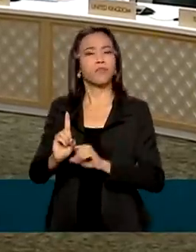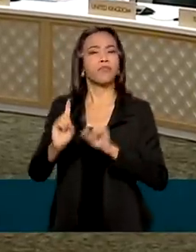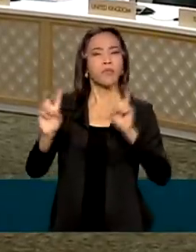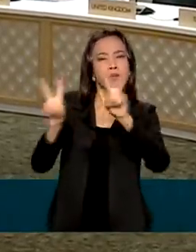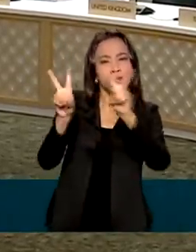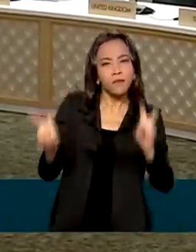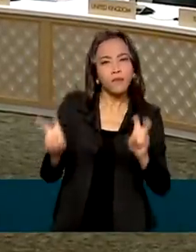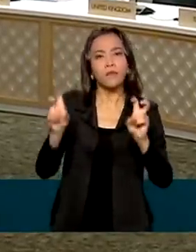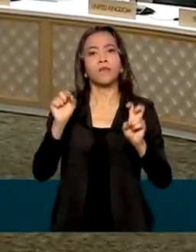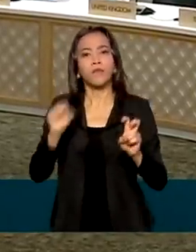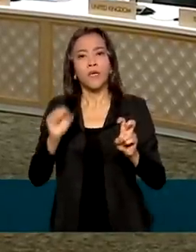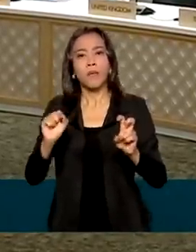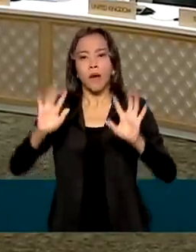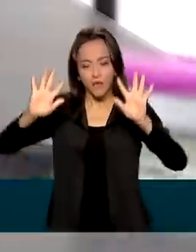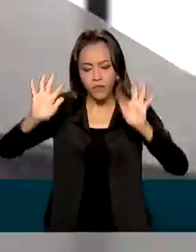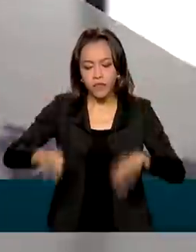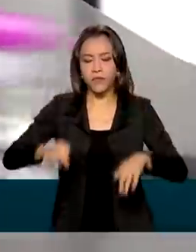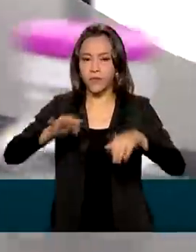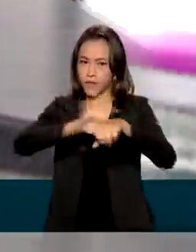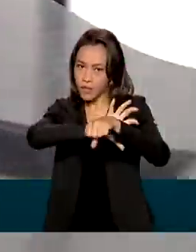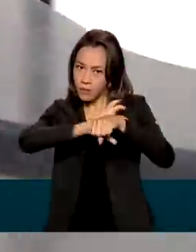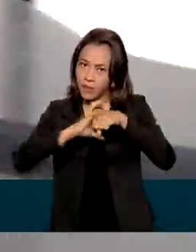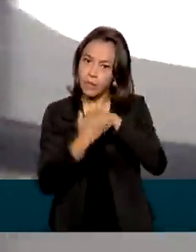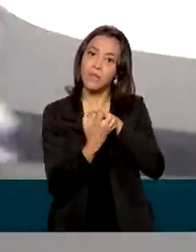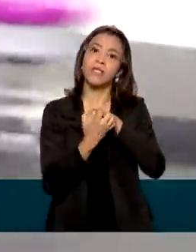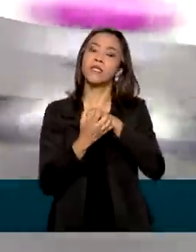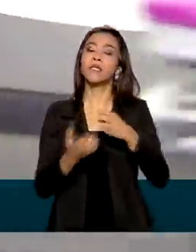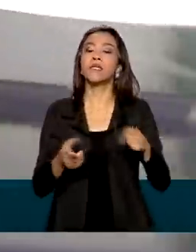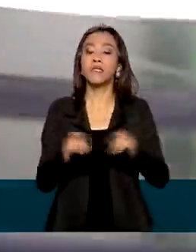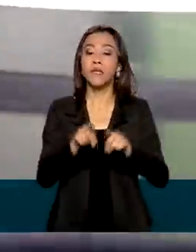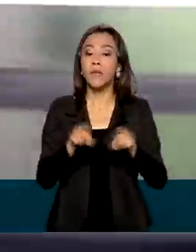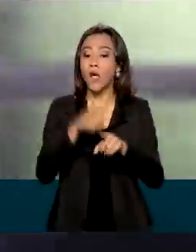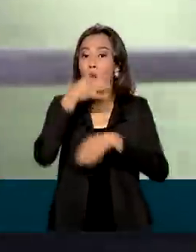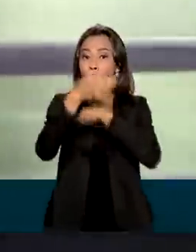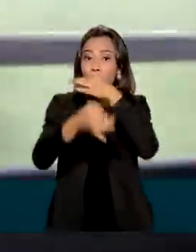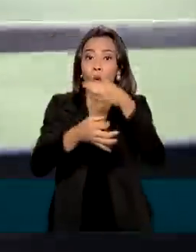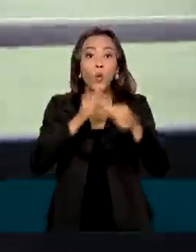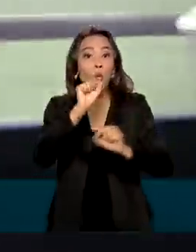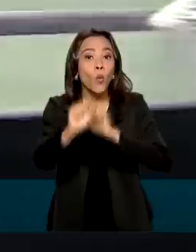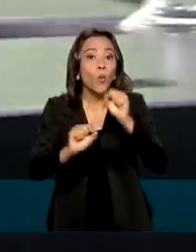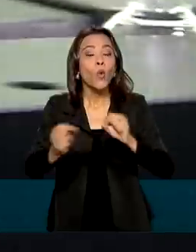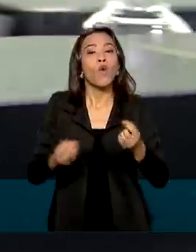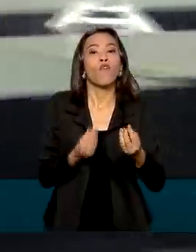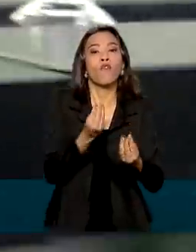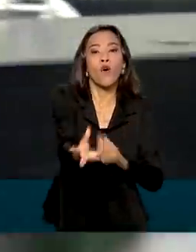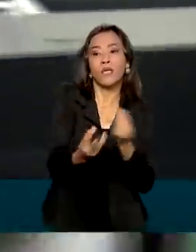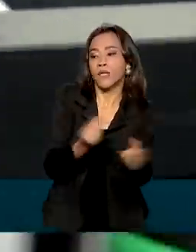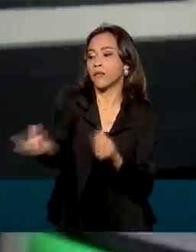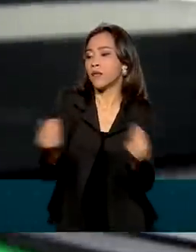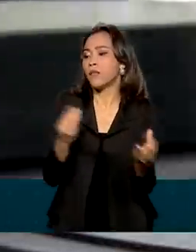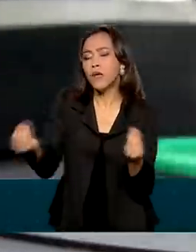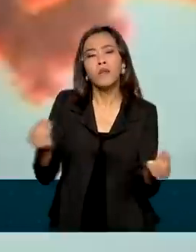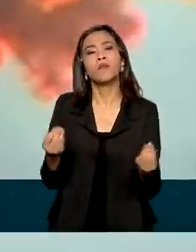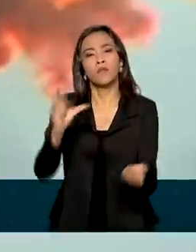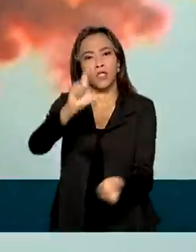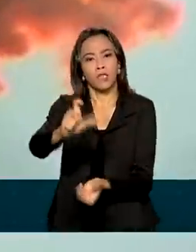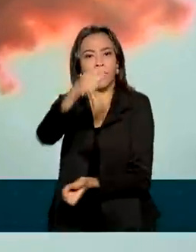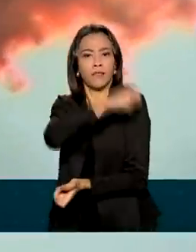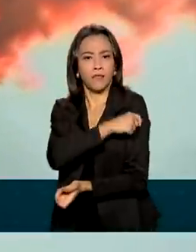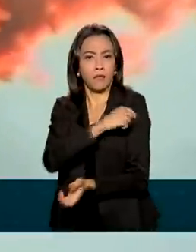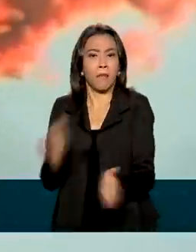rápidas para pôr fim à pandemia, sugerindo, inclusive, o fornecimento de vacinas para nações mais pobres,